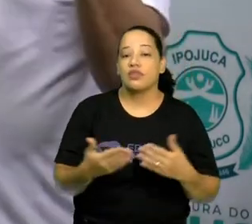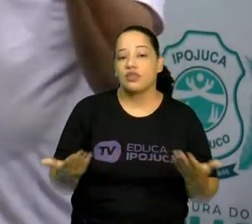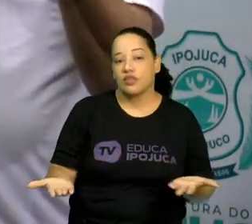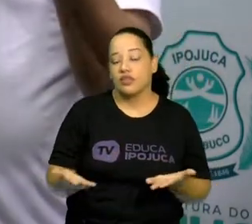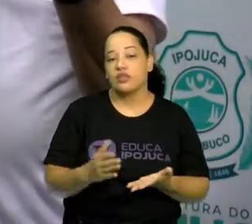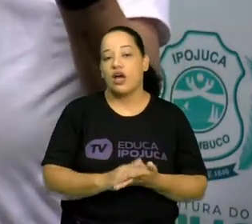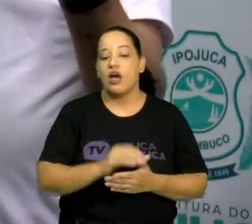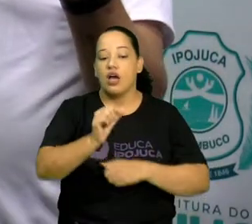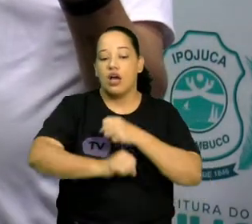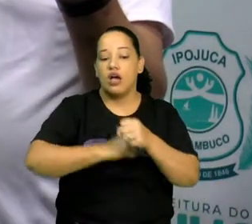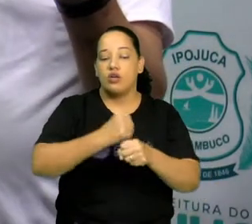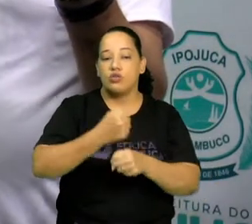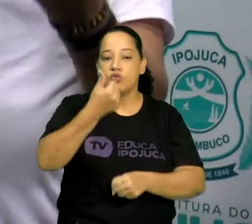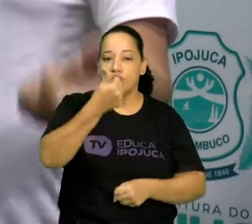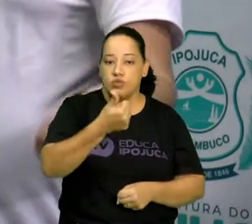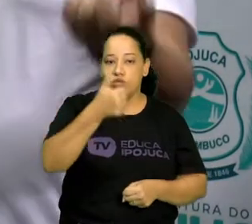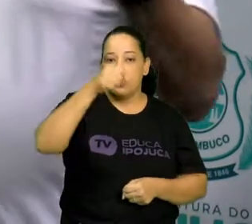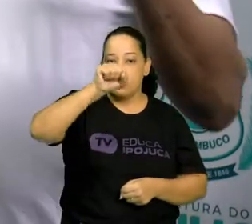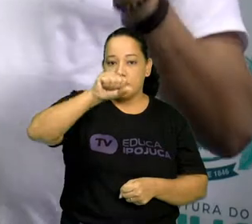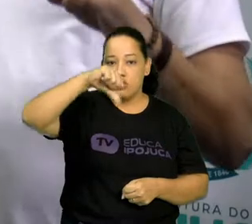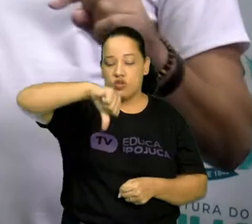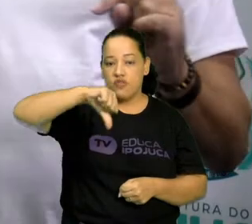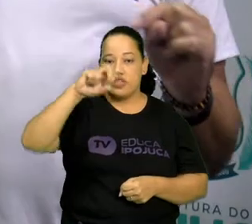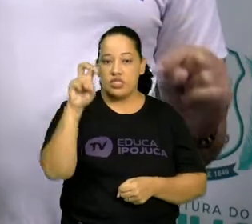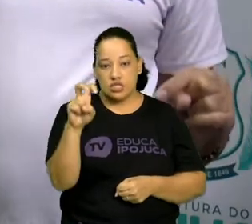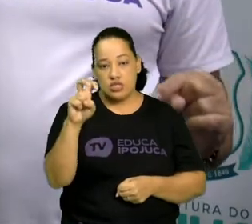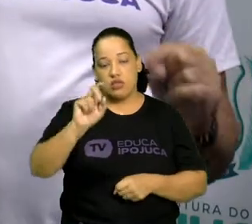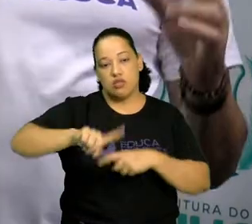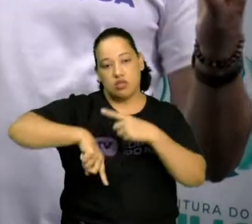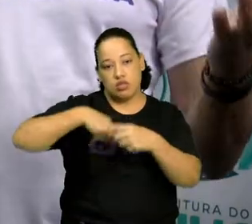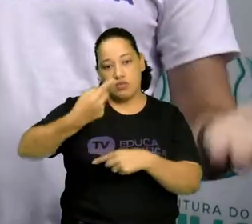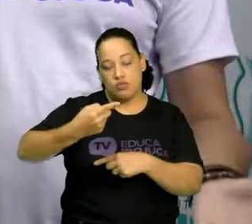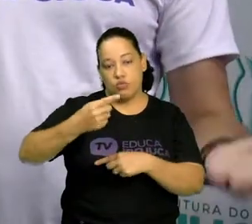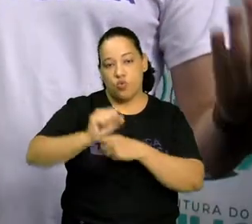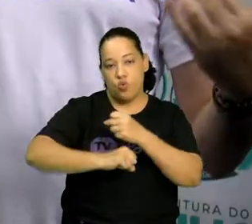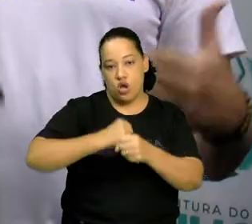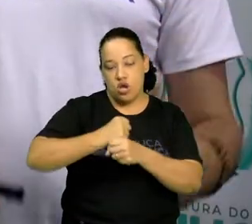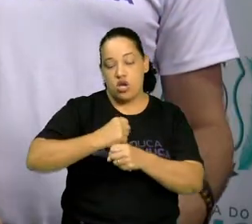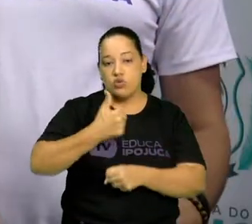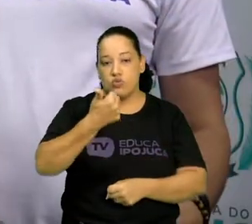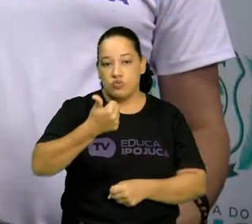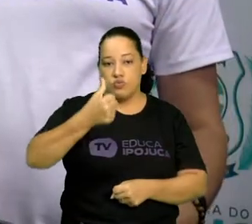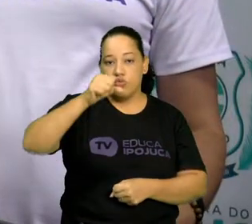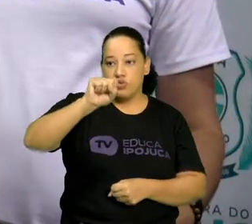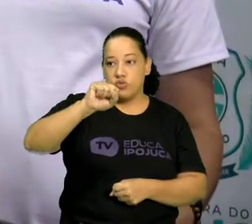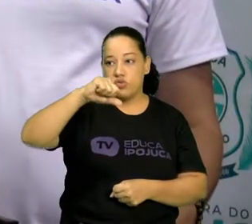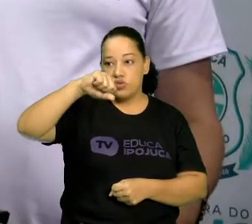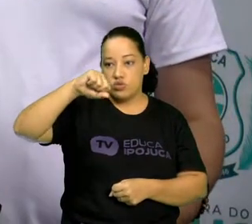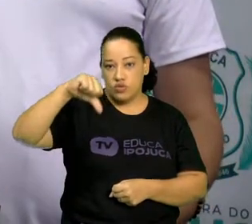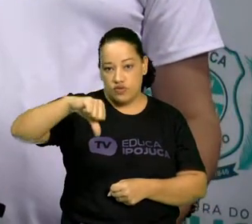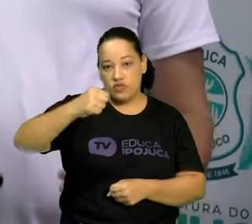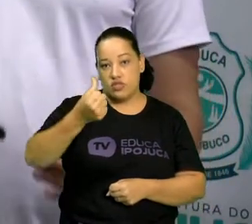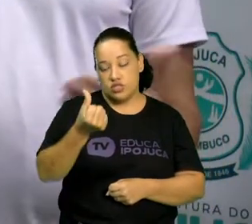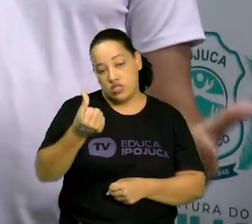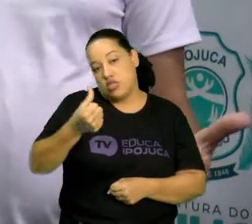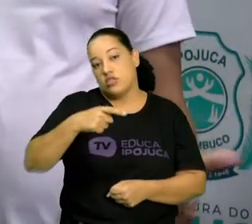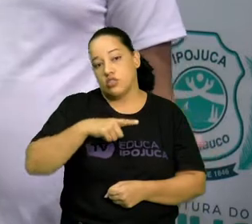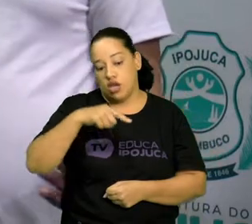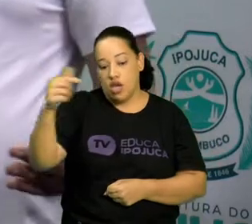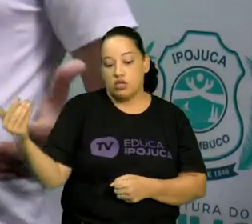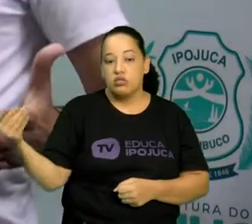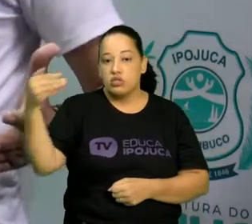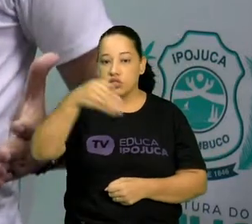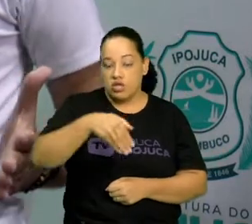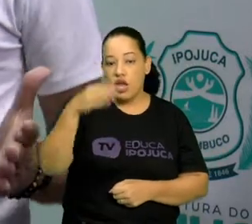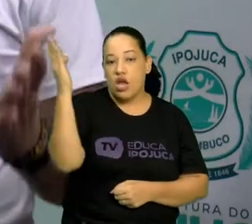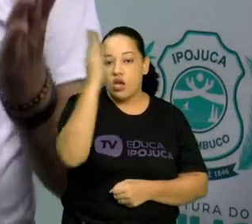isso foi em 1895. Em 1896, um ano depois, o cinema chega no Brasil. Então, a gente tem